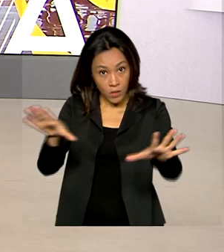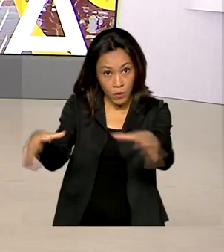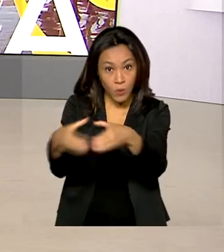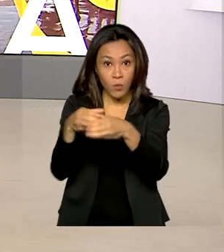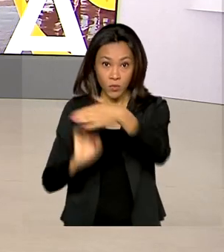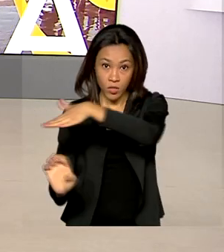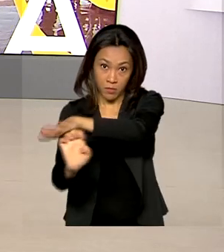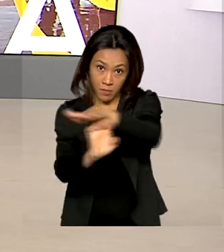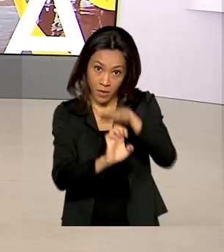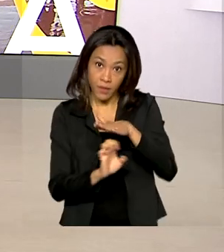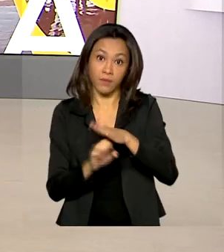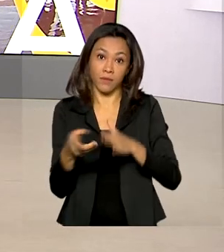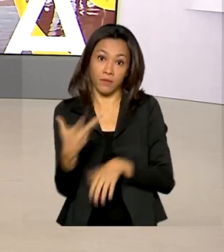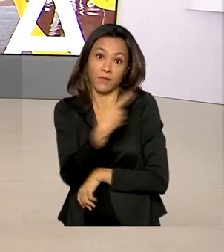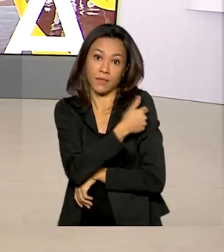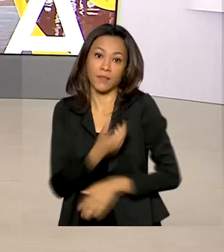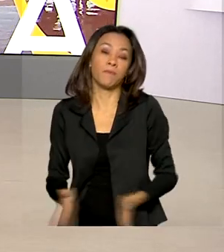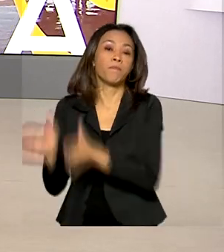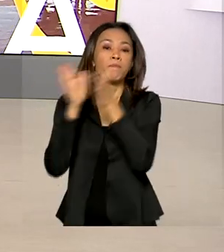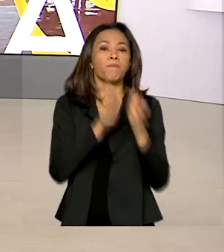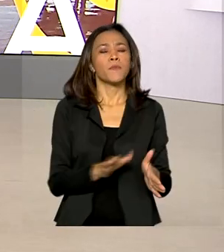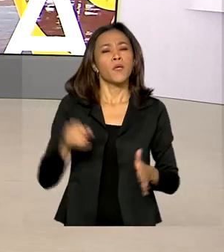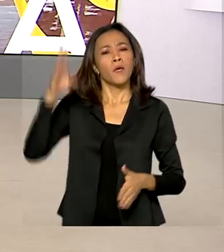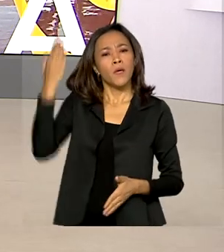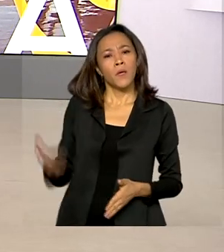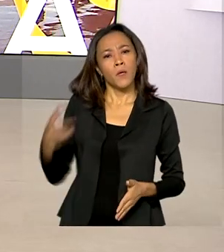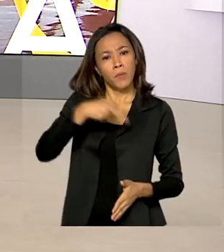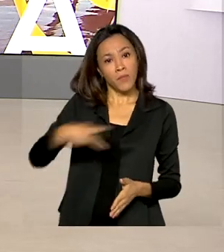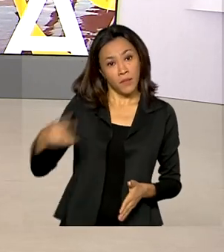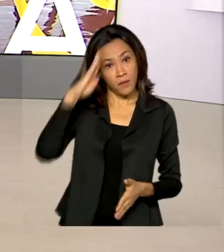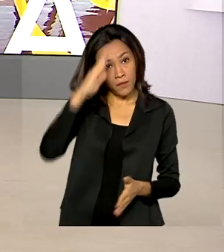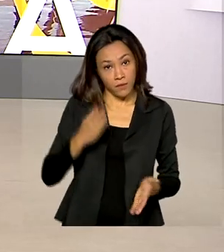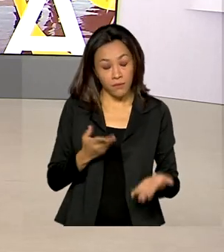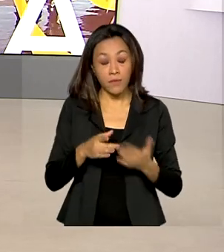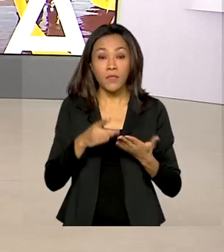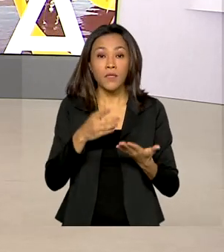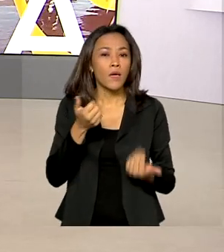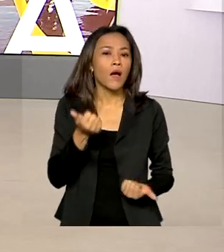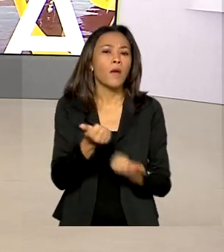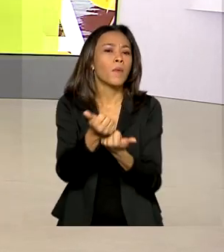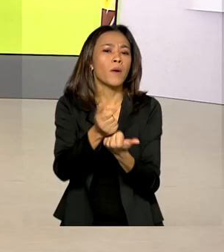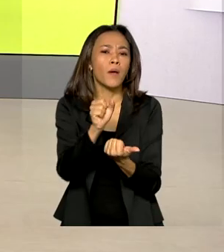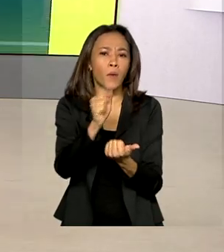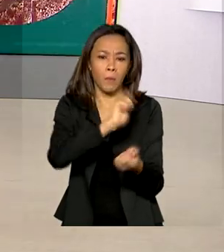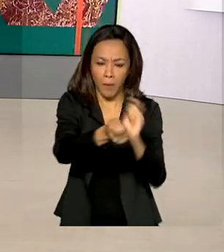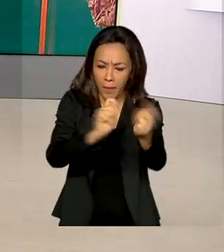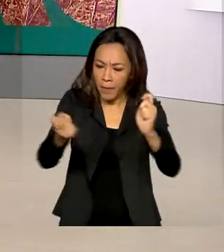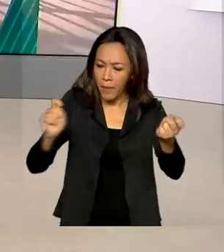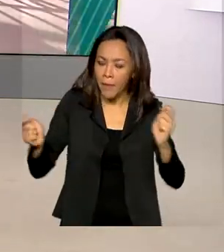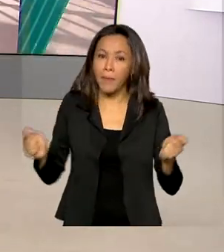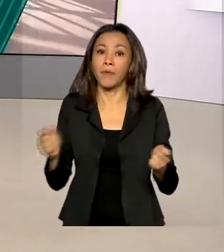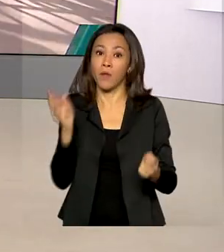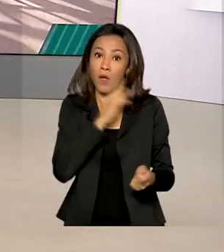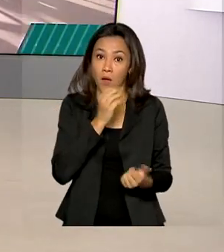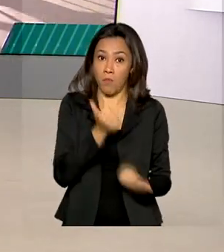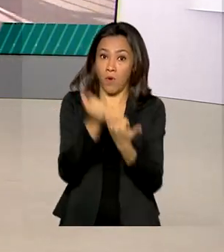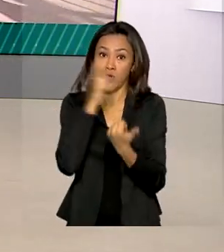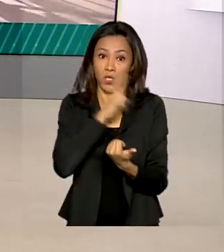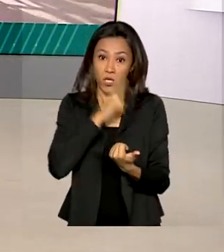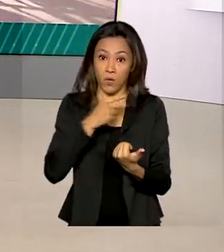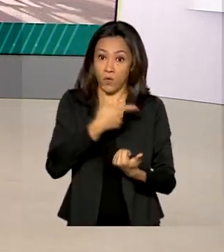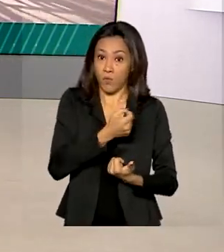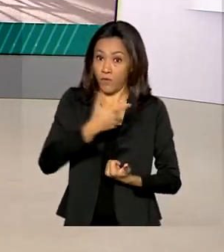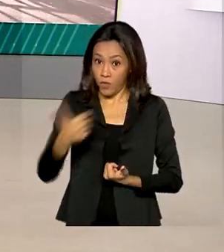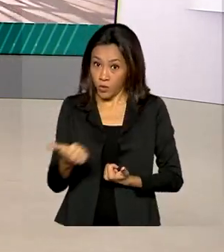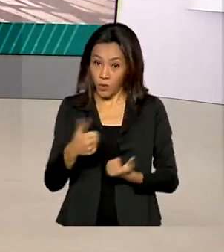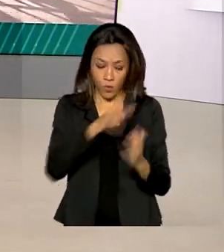O presidente Jair Bolsonaro assinou o decreto que regulamenta o pagamento do auxílio emergencial de 2021. De acordo com o